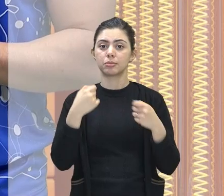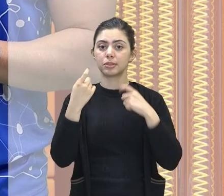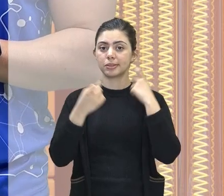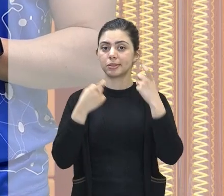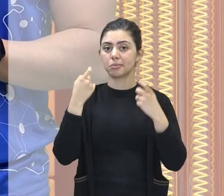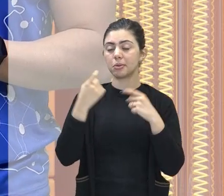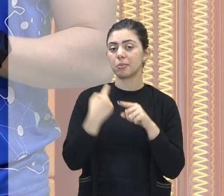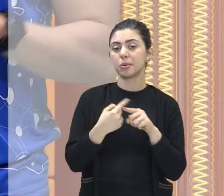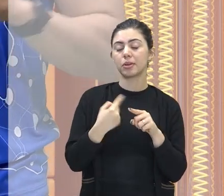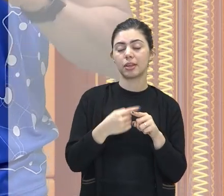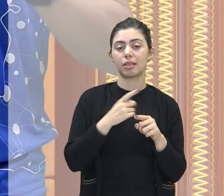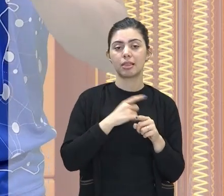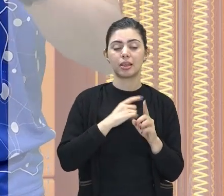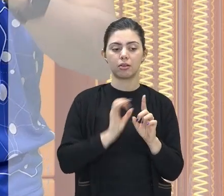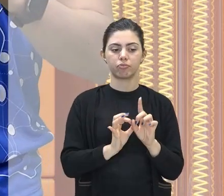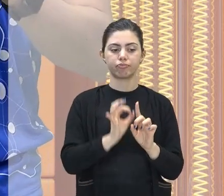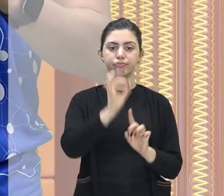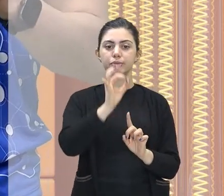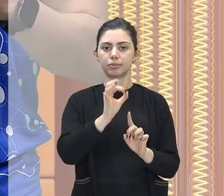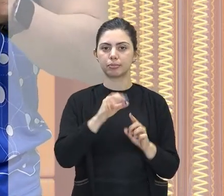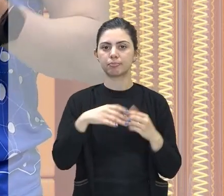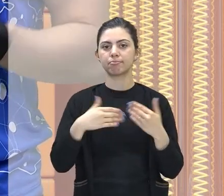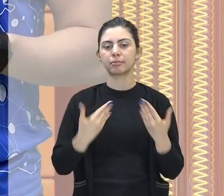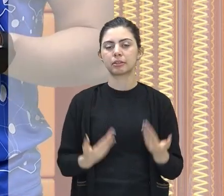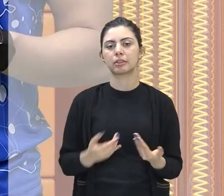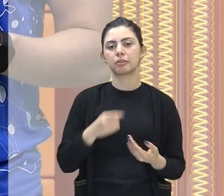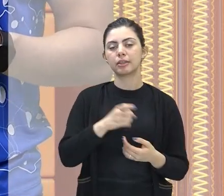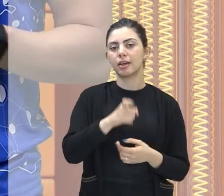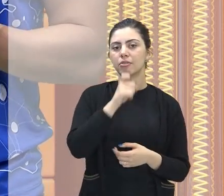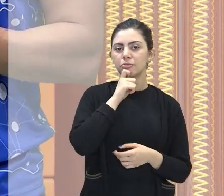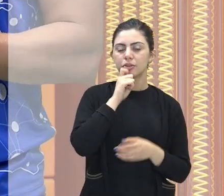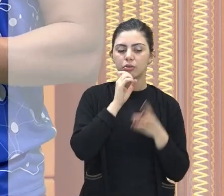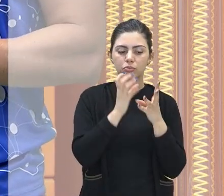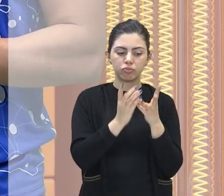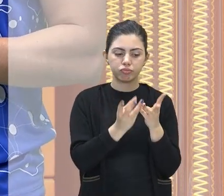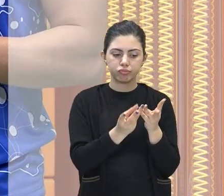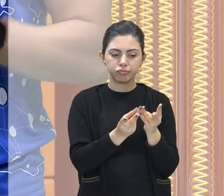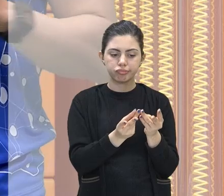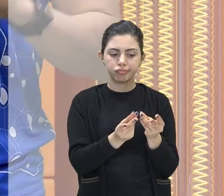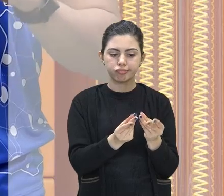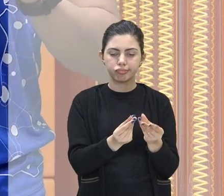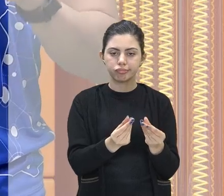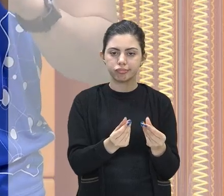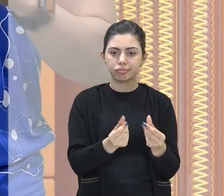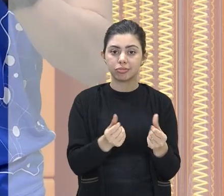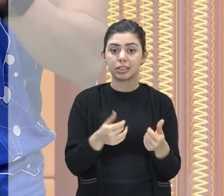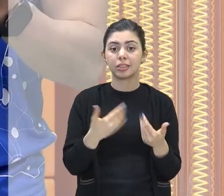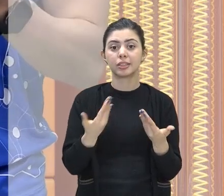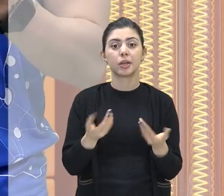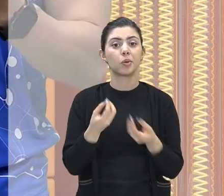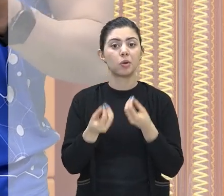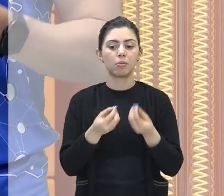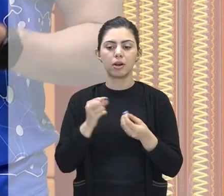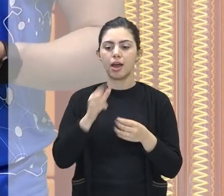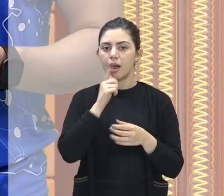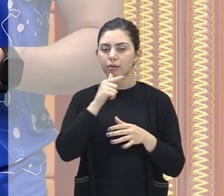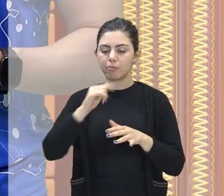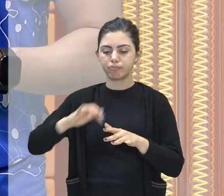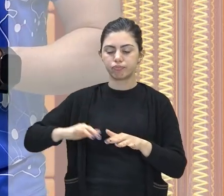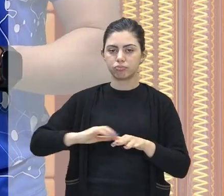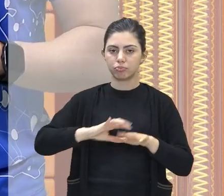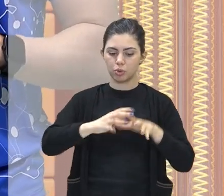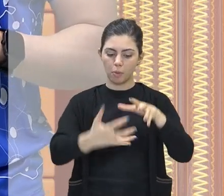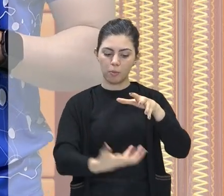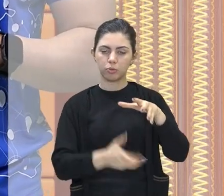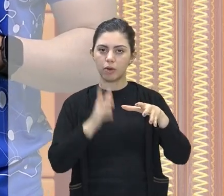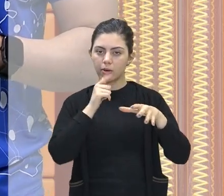ao aquecimento global. E esse derretimento do gelo contribui ali de forma significativa para aumentar o nível dos oceanos, o que pode